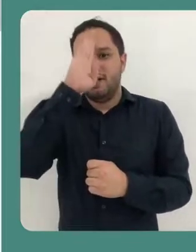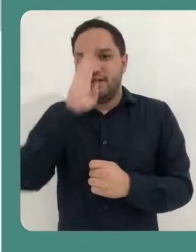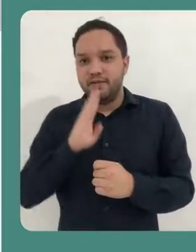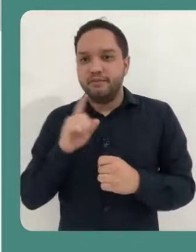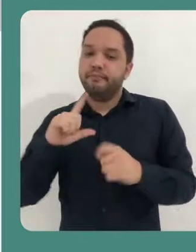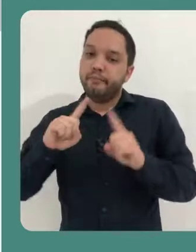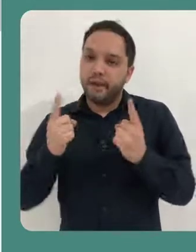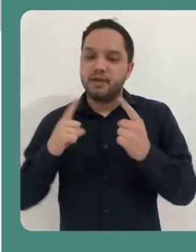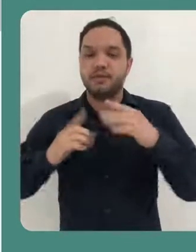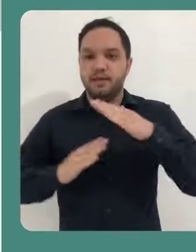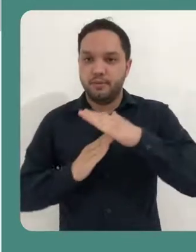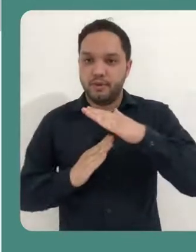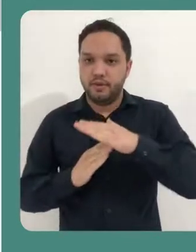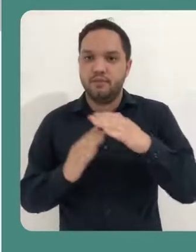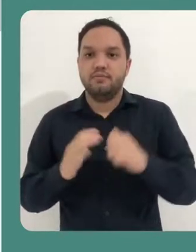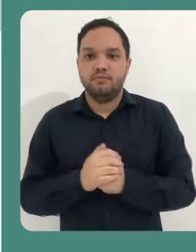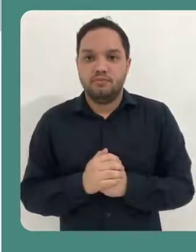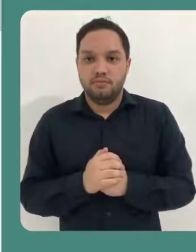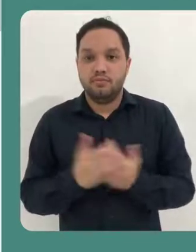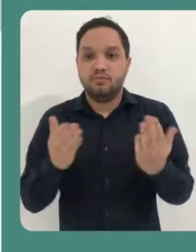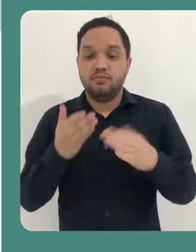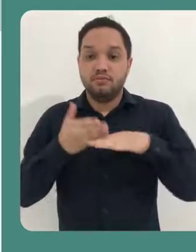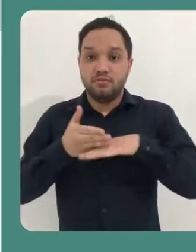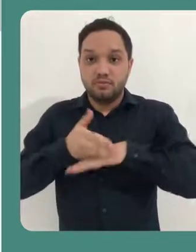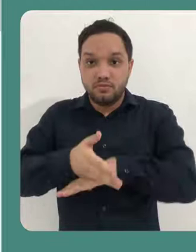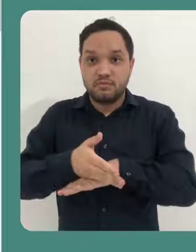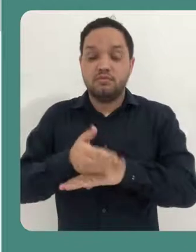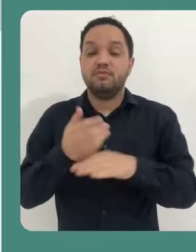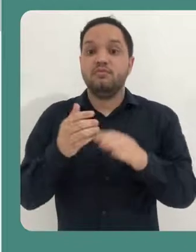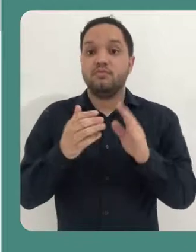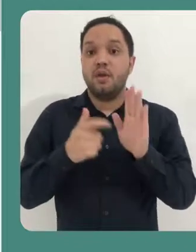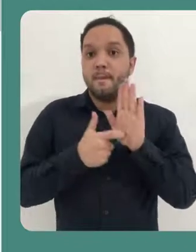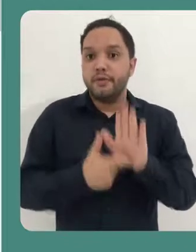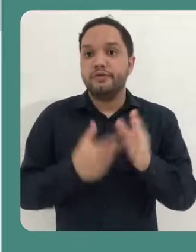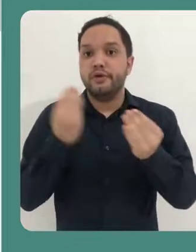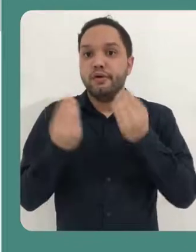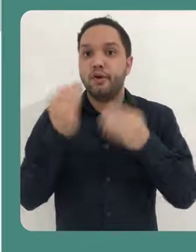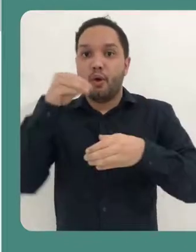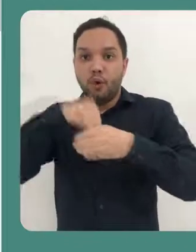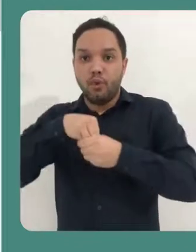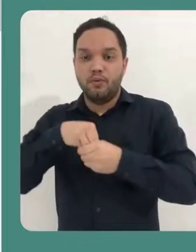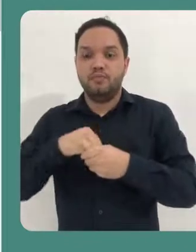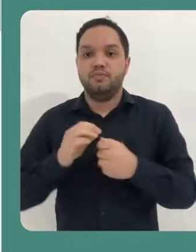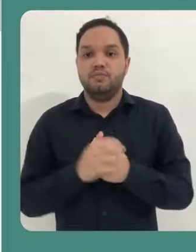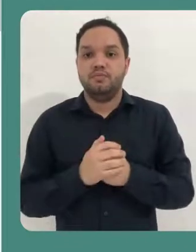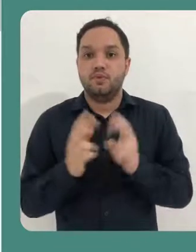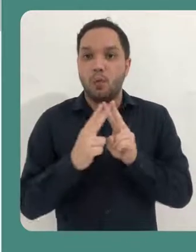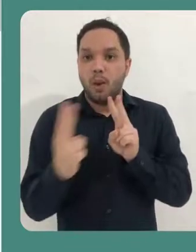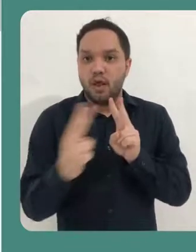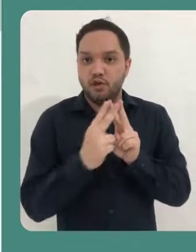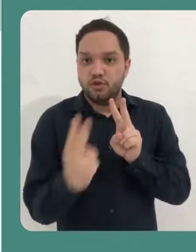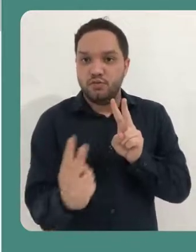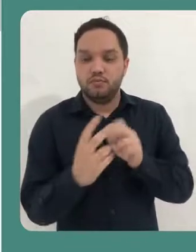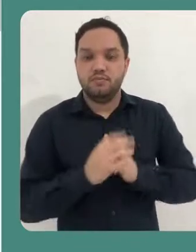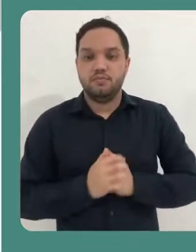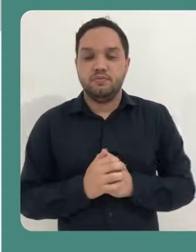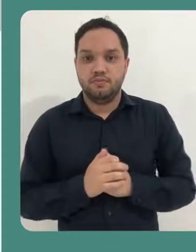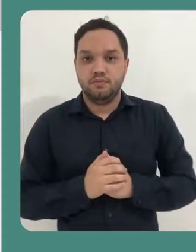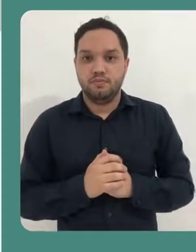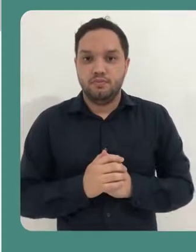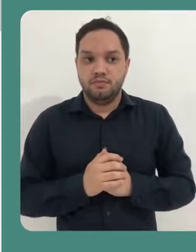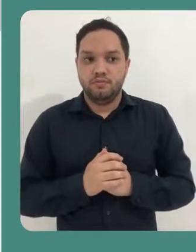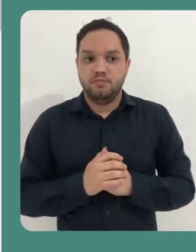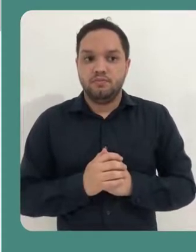pouco mais limitada que é gratuita. Então aqui eu vou entrar na minha conta do Canva para demonstrar para vocês. Me sigam aí.